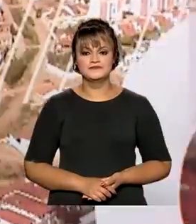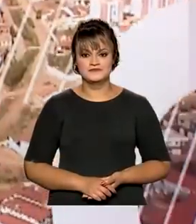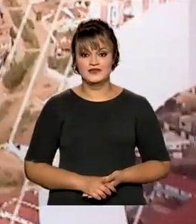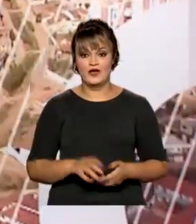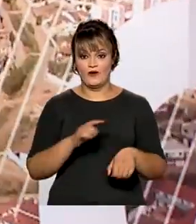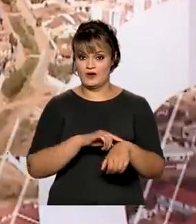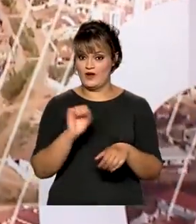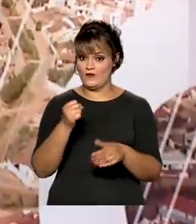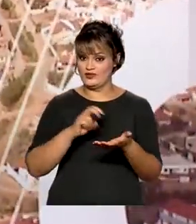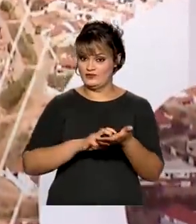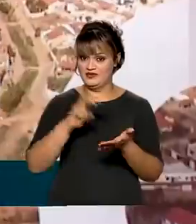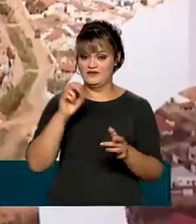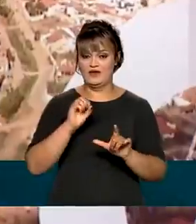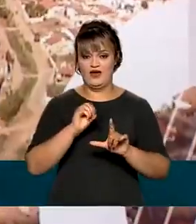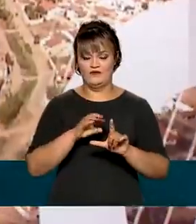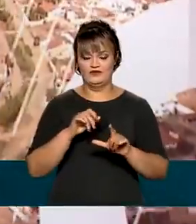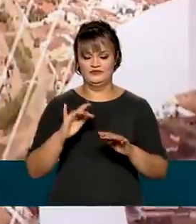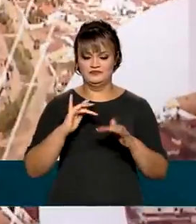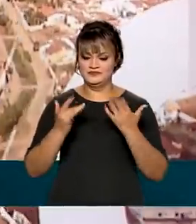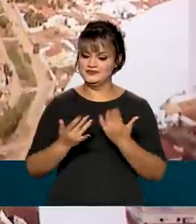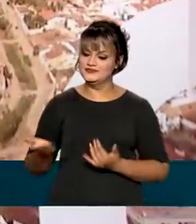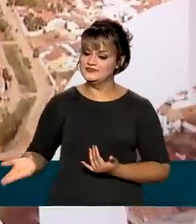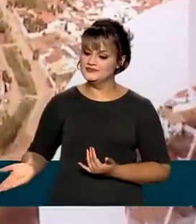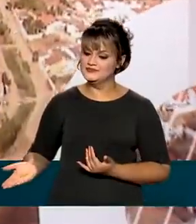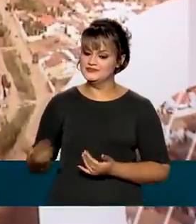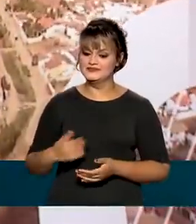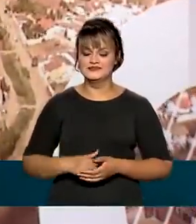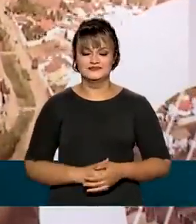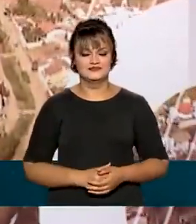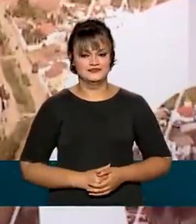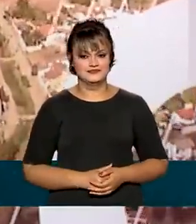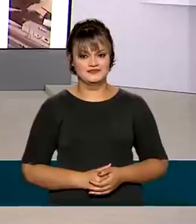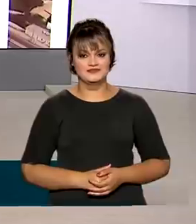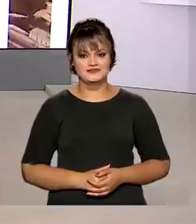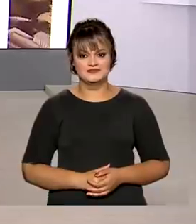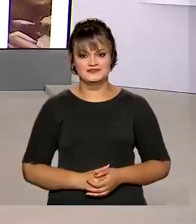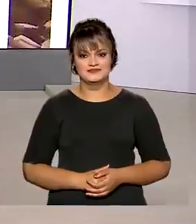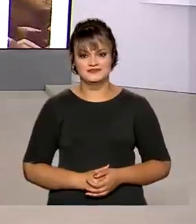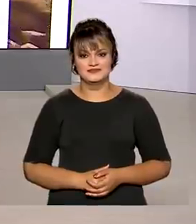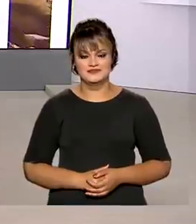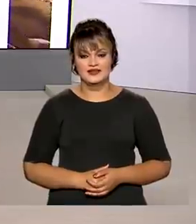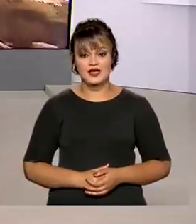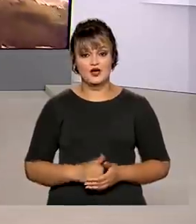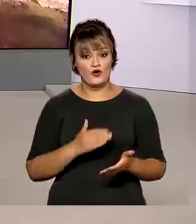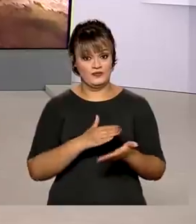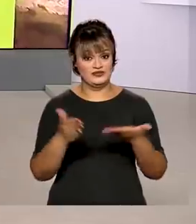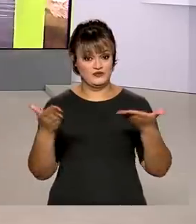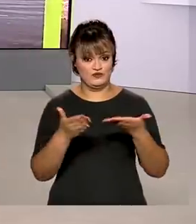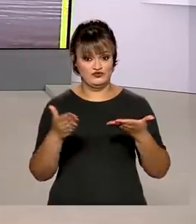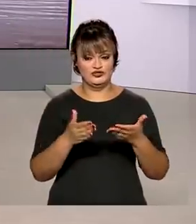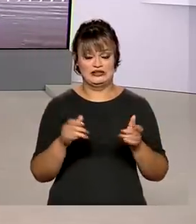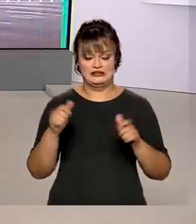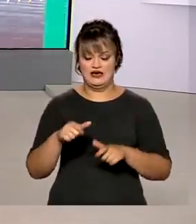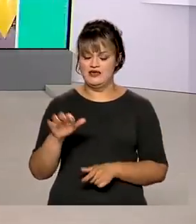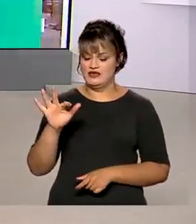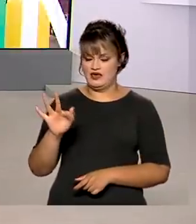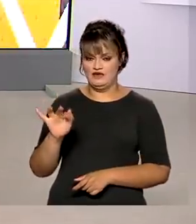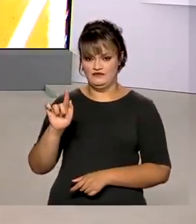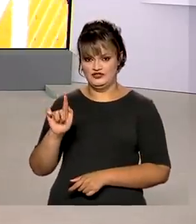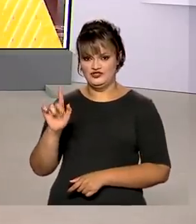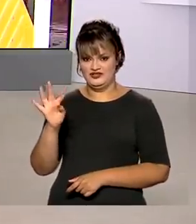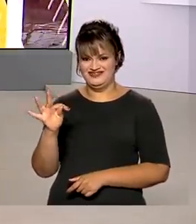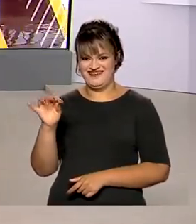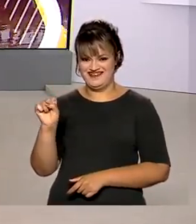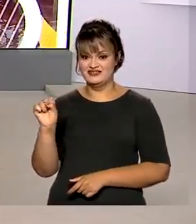São oito horas da manhã, estamos ao vivo também pelas redes sociais. A partir de hoje, será possível usar o